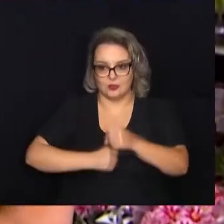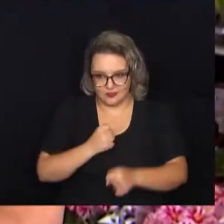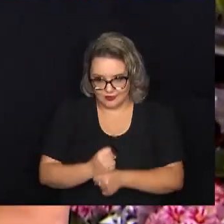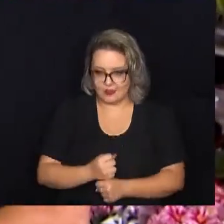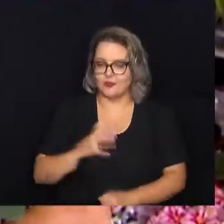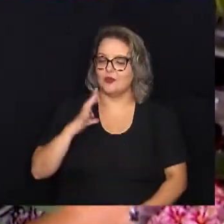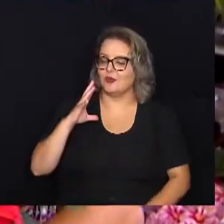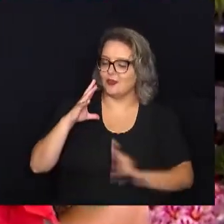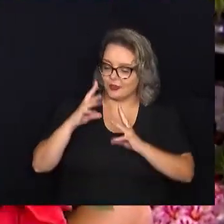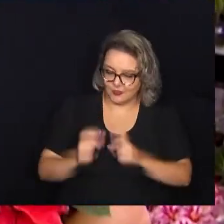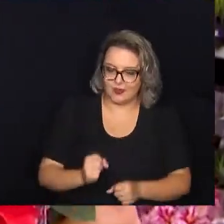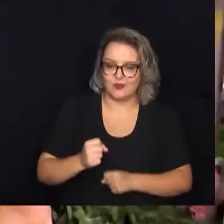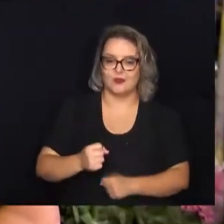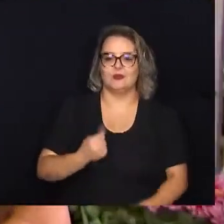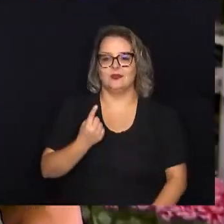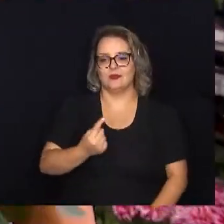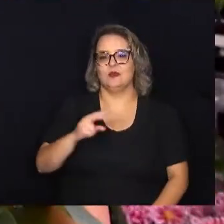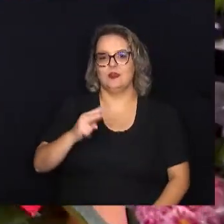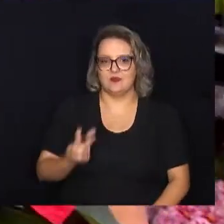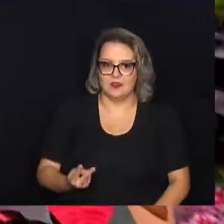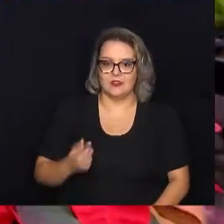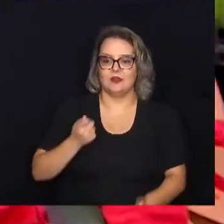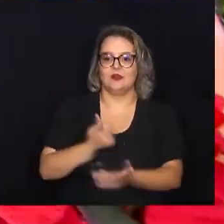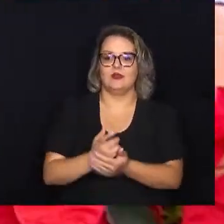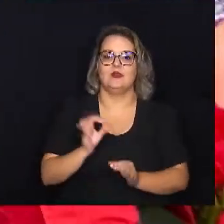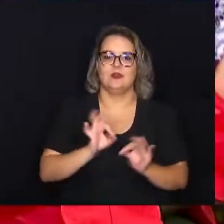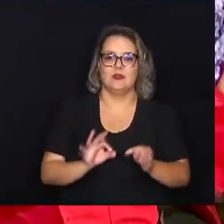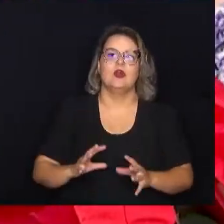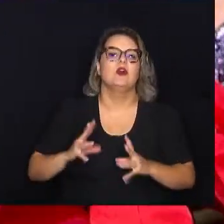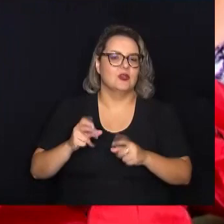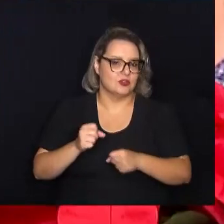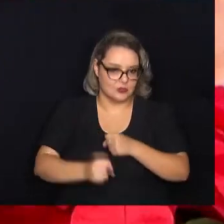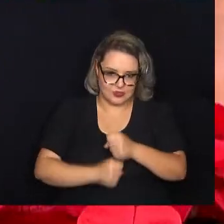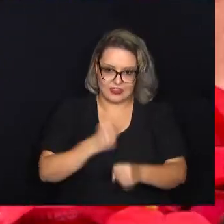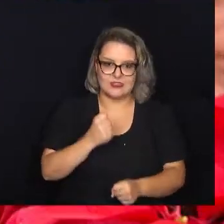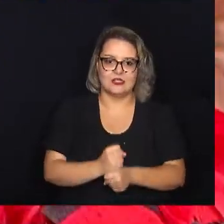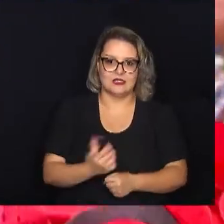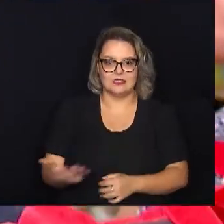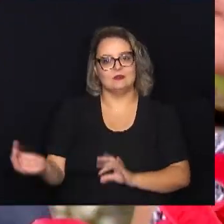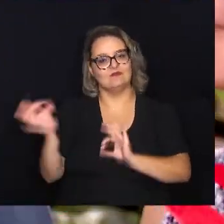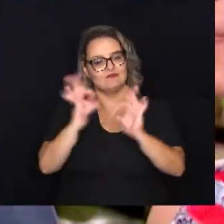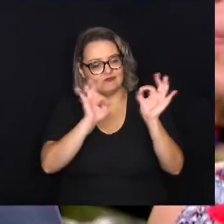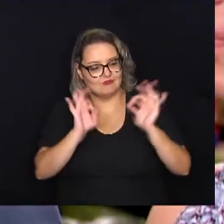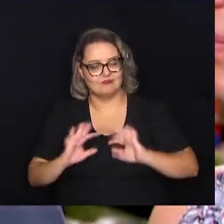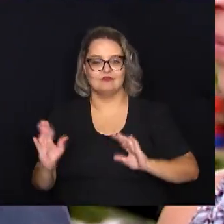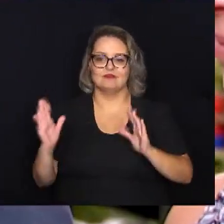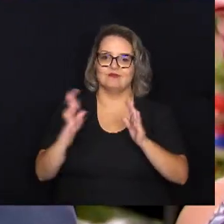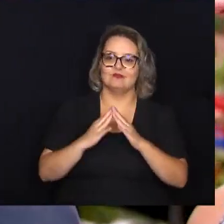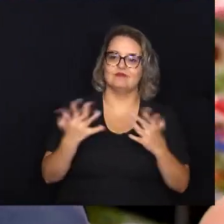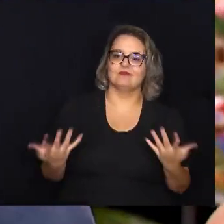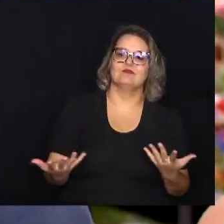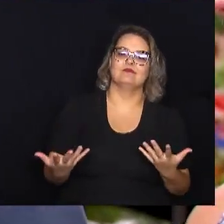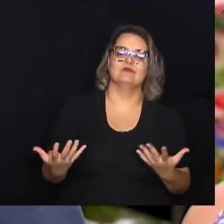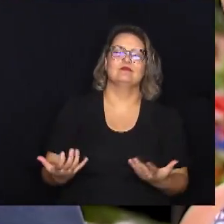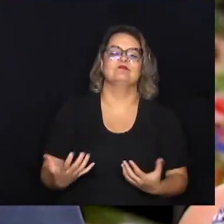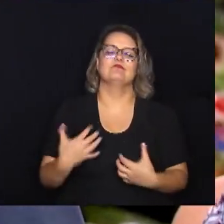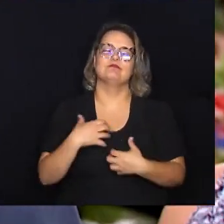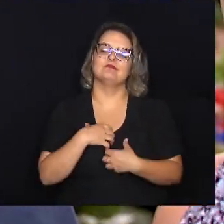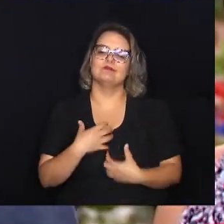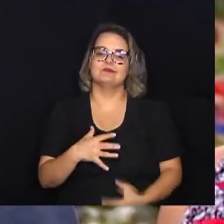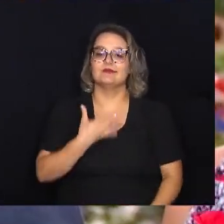flores garantir a decoração natalina. Nós compramos todo ano. Você embeleza a casa, dá um ar de Natal,